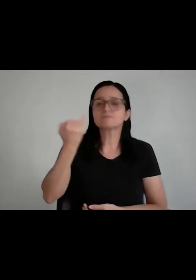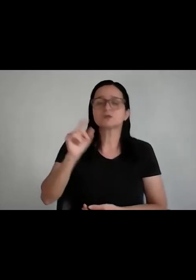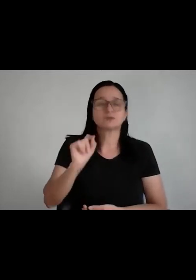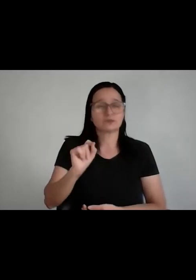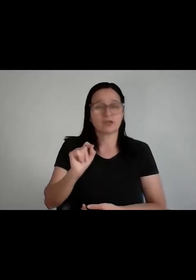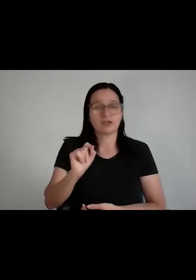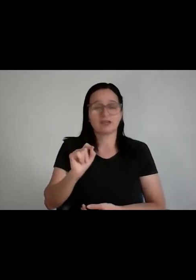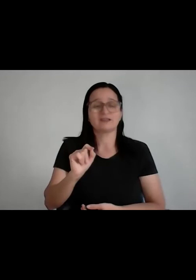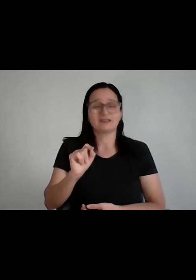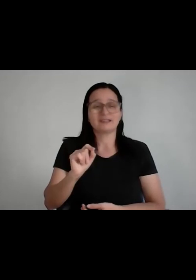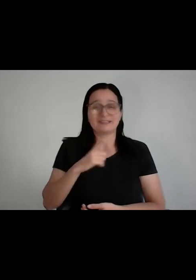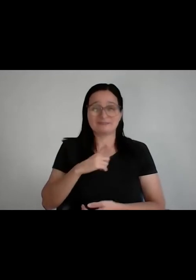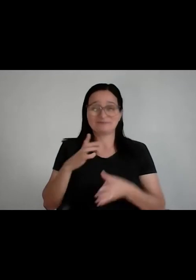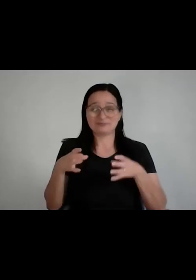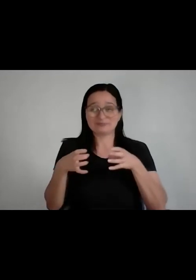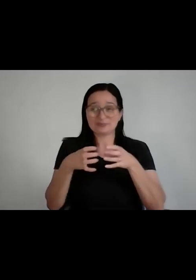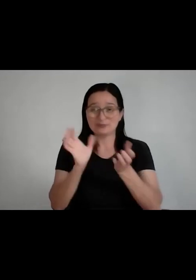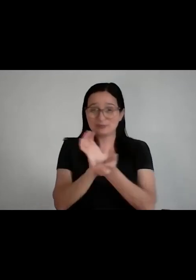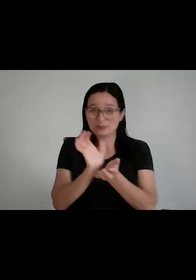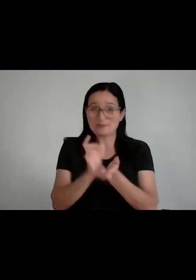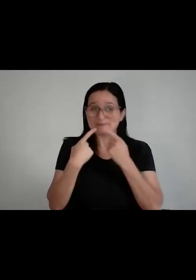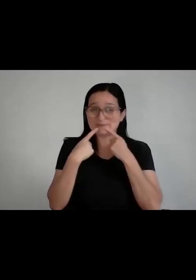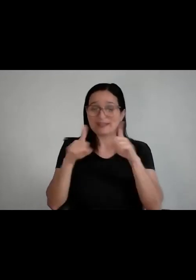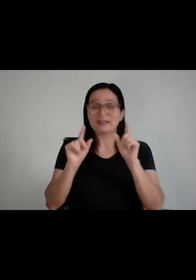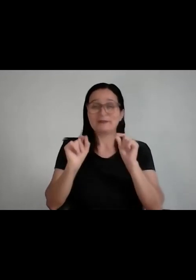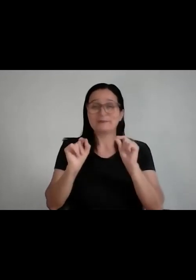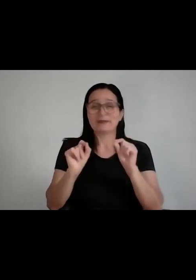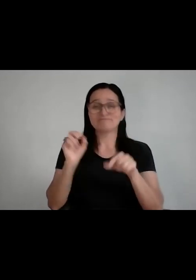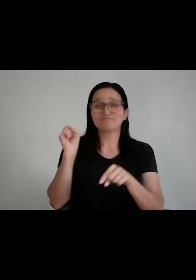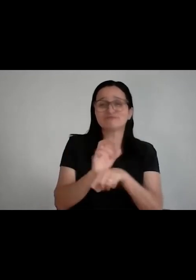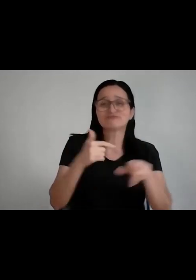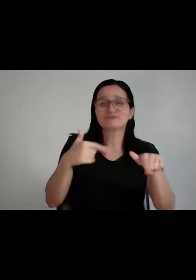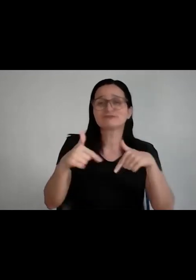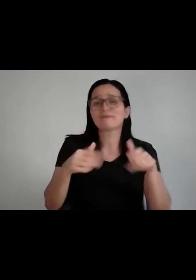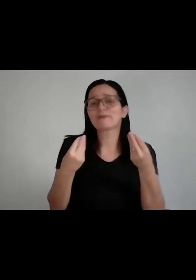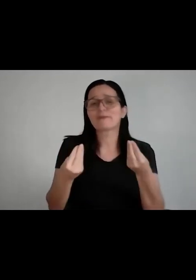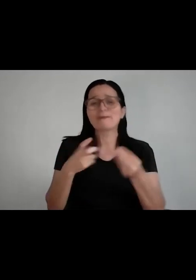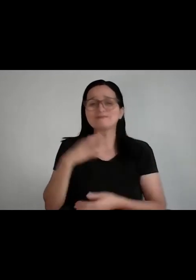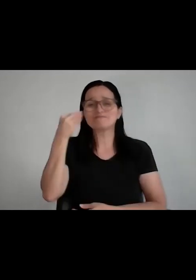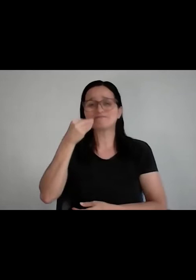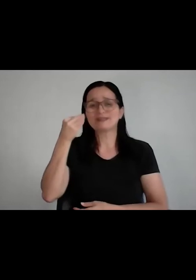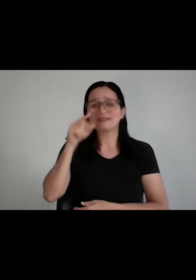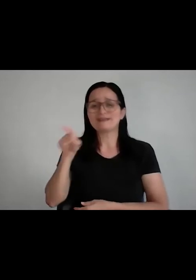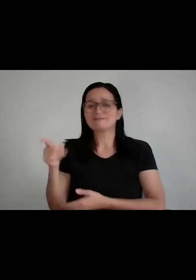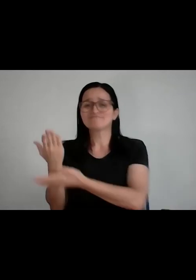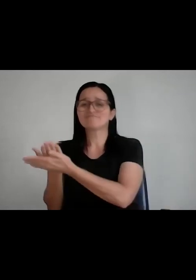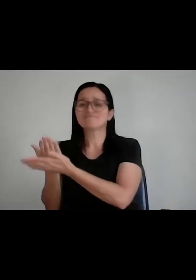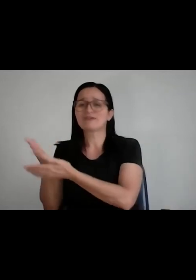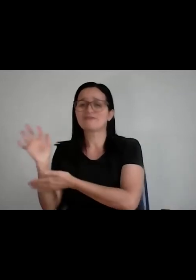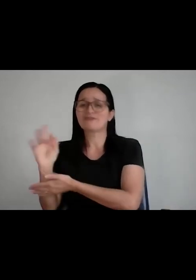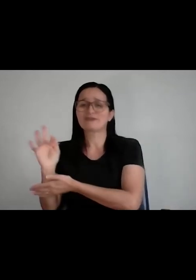para a empregabilidade, pô Leisa, como é que as empresas estão me pedindo experiência se eu estou na faculdade, eu não tenho ainda o meu primeiro emprego,